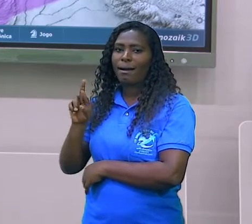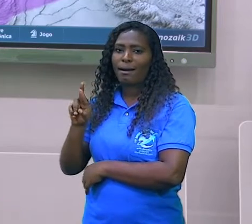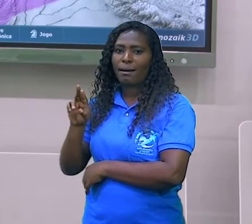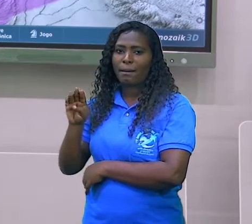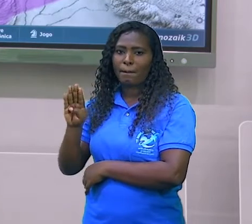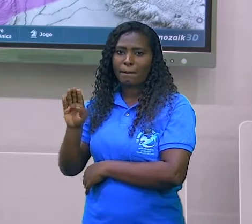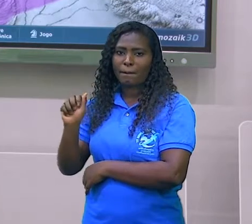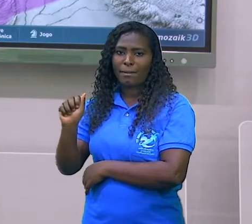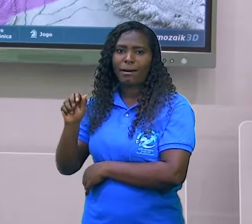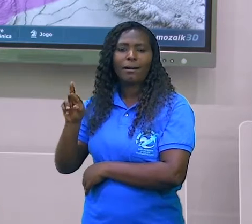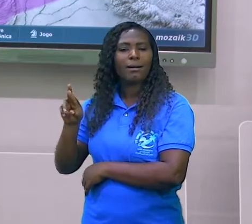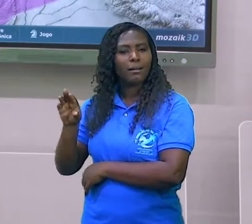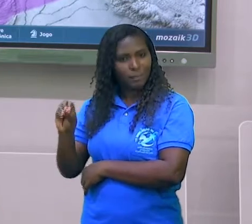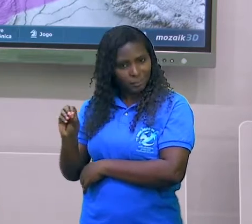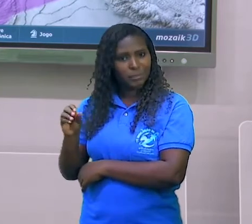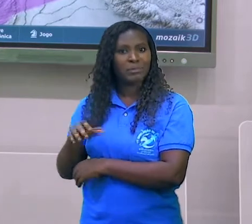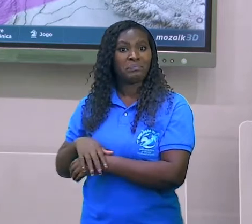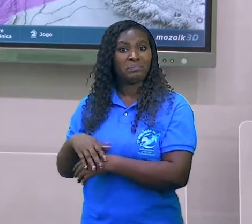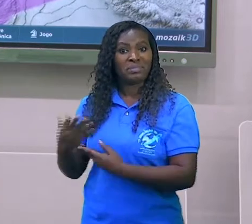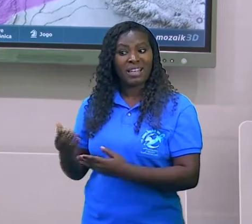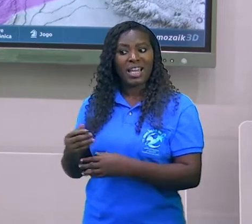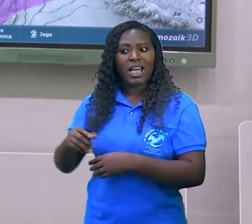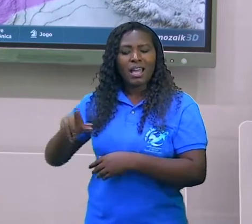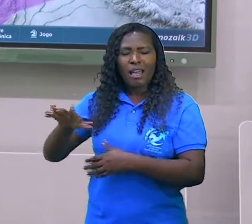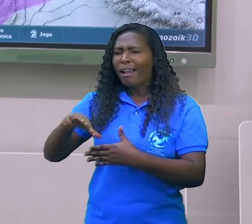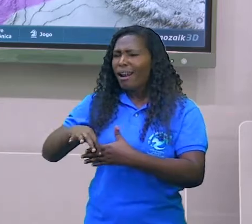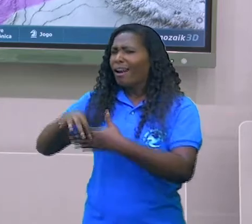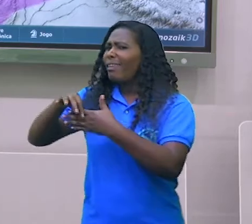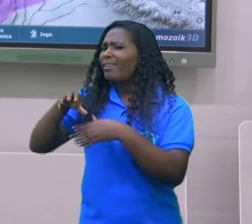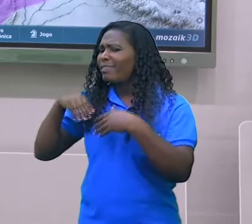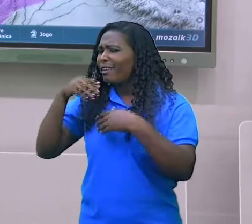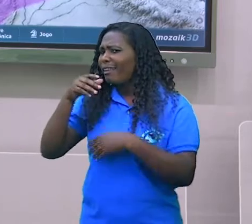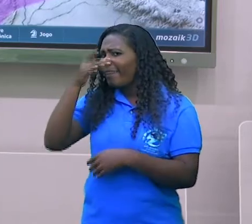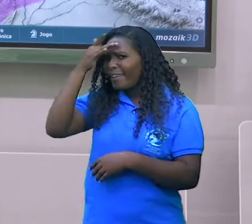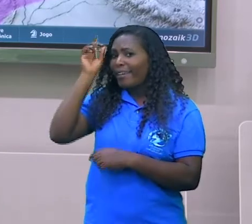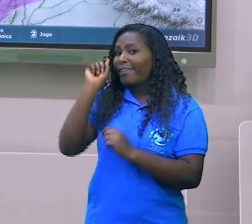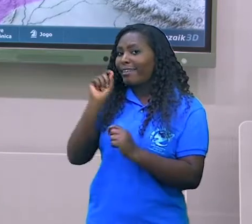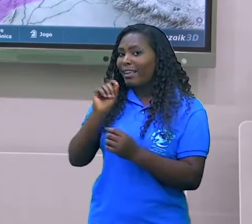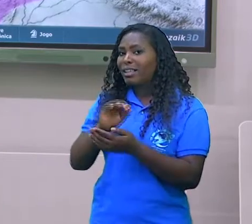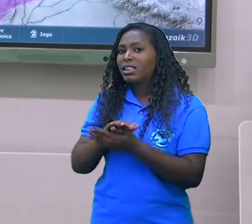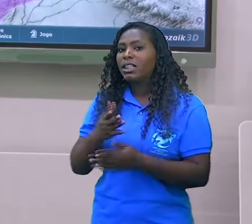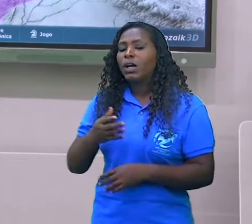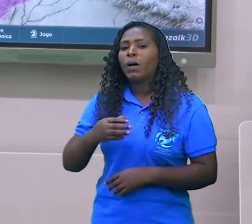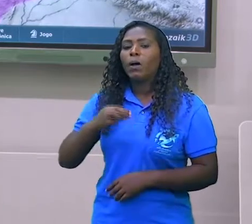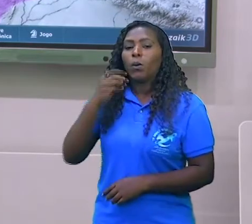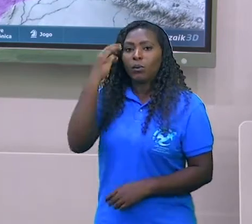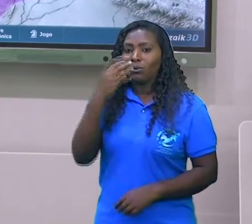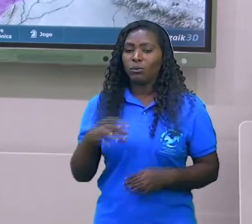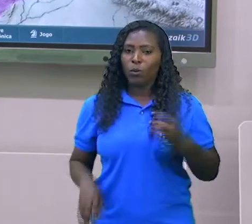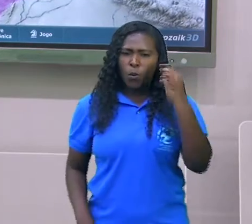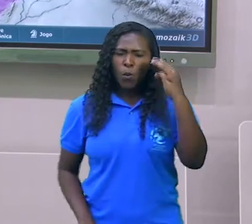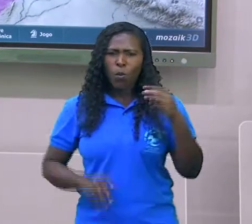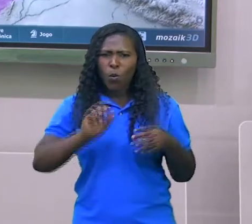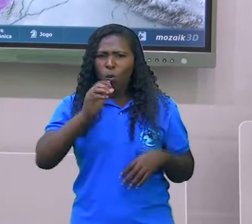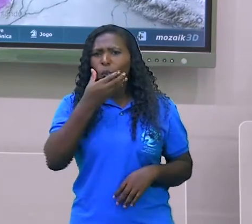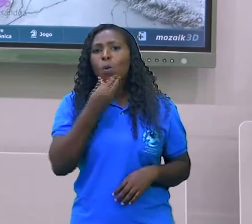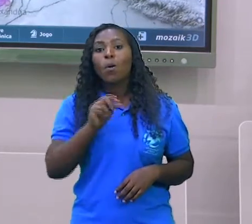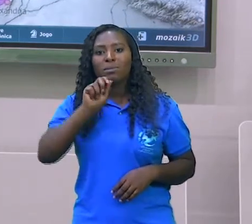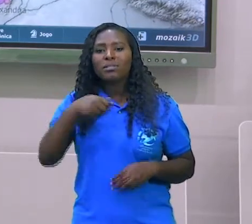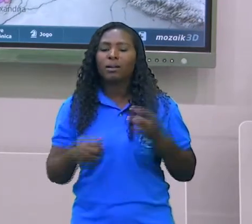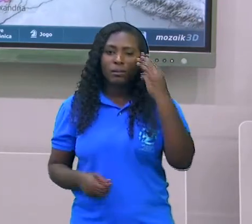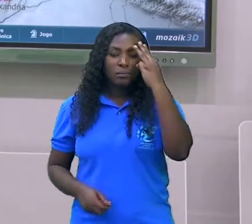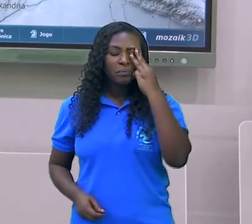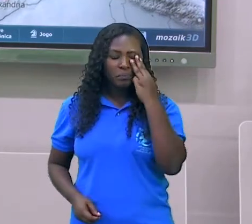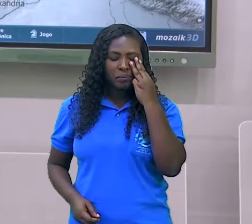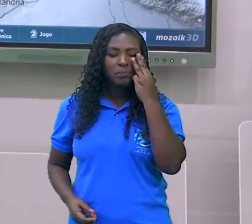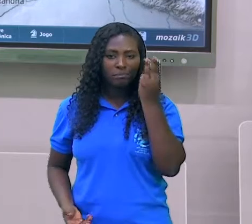conseguiram conquistar toda a Grécia em 338 a.C., marcando o início do período.